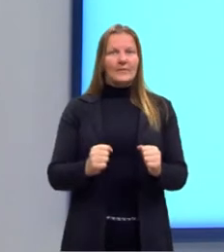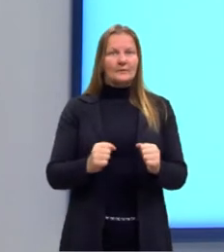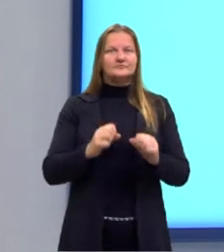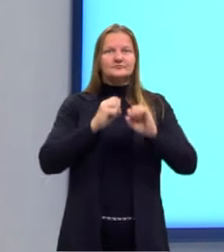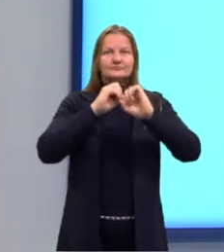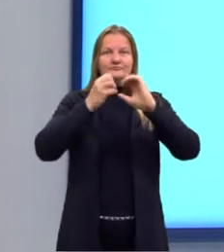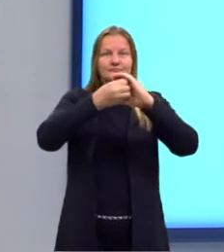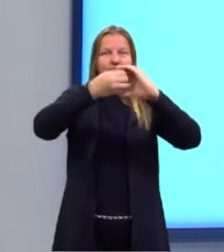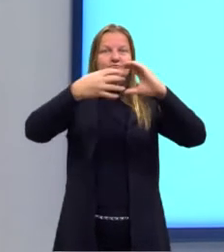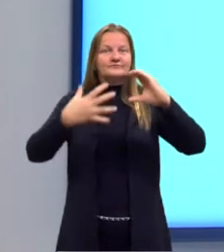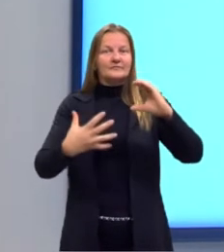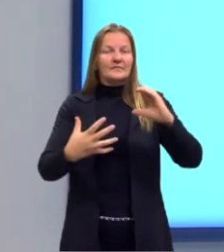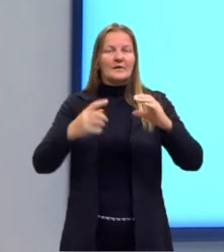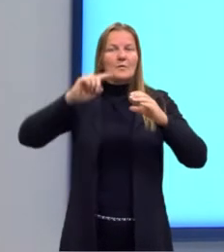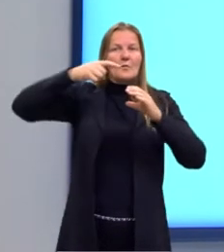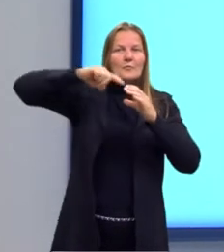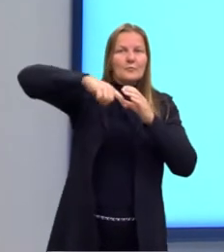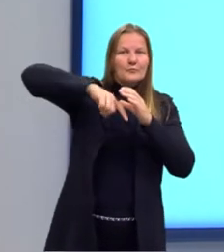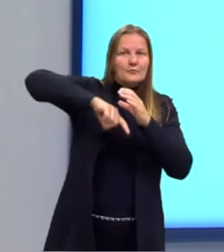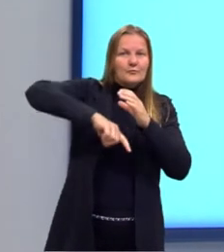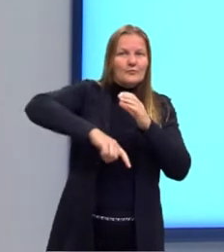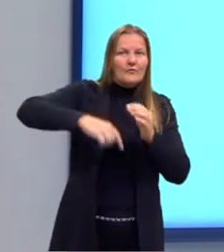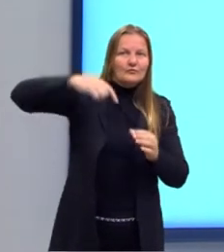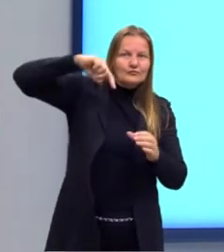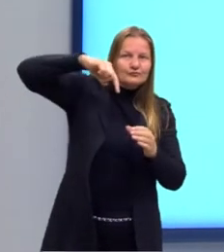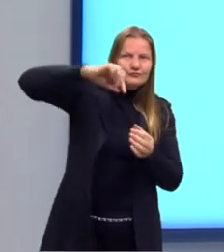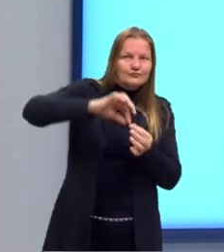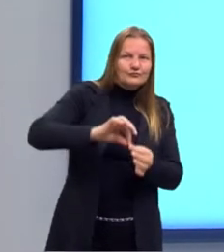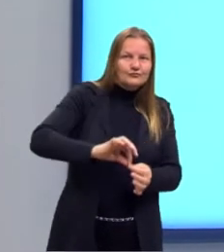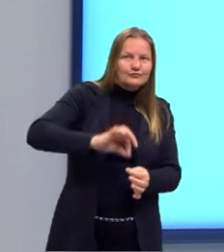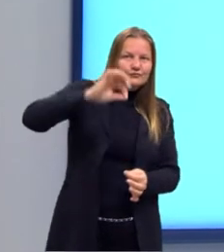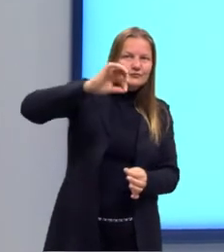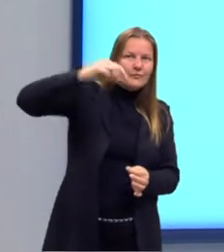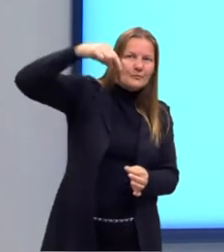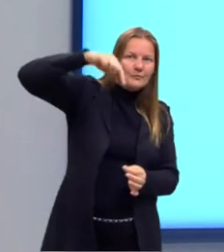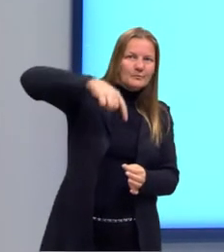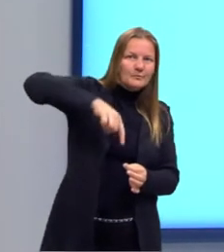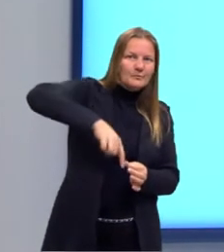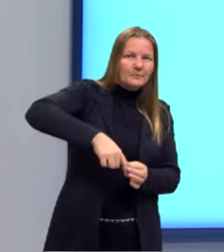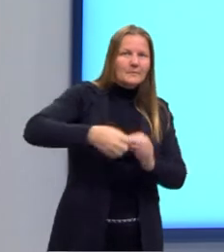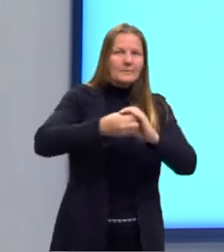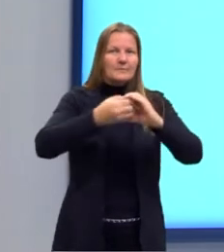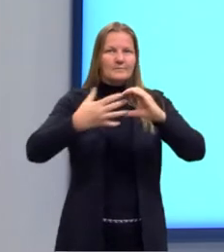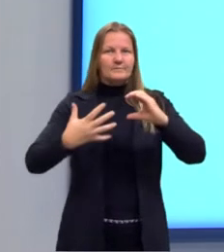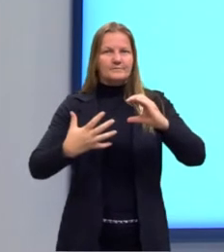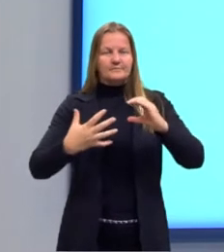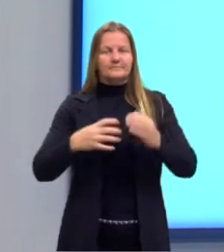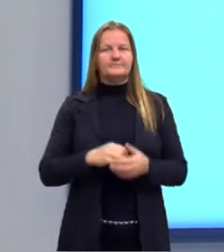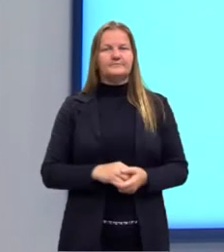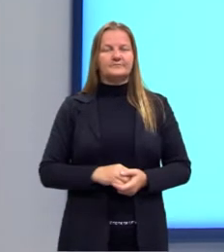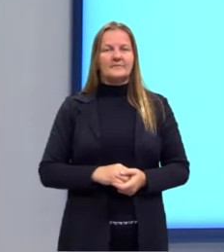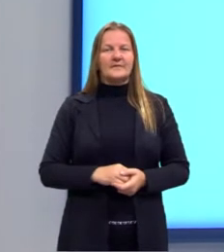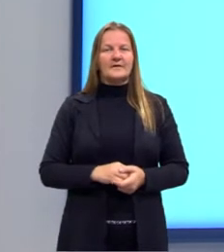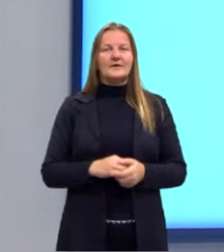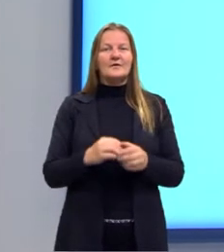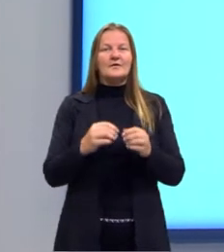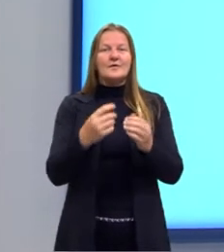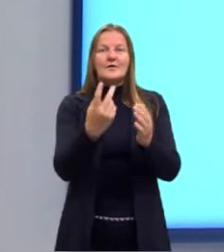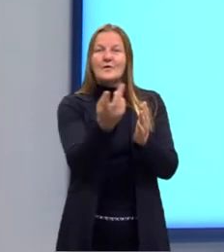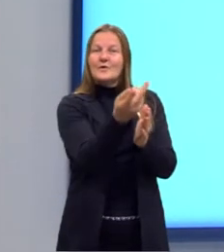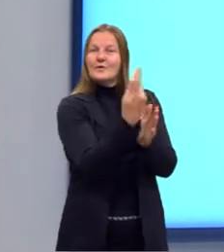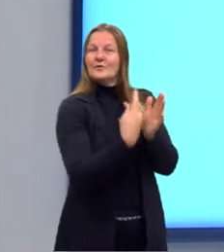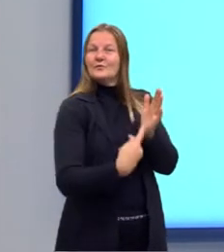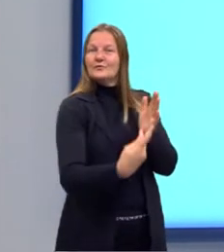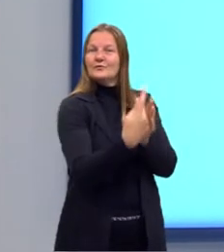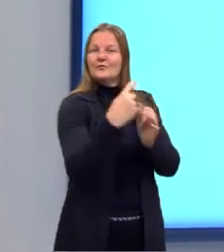como a profundidade também, nós vamos adicionar essa característica. Essas figuras, elas ocupam